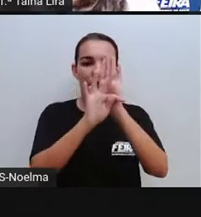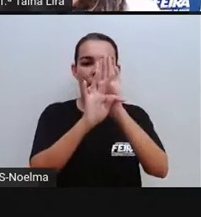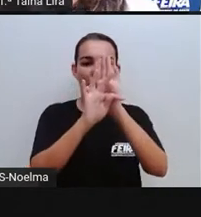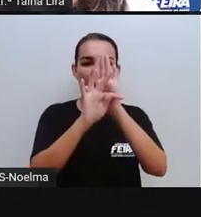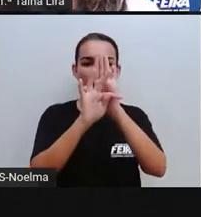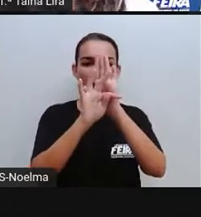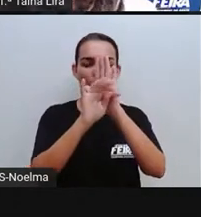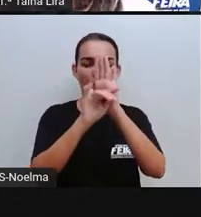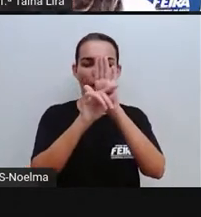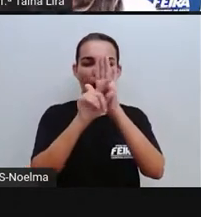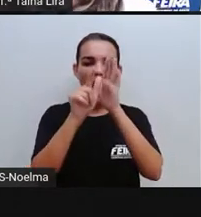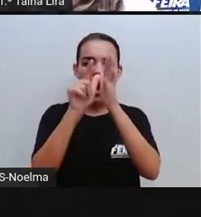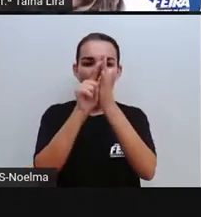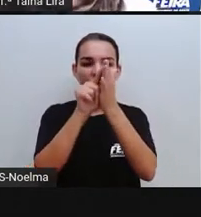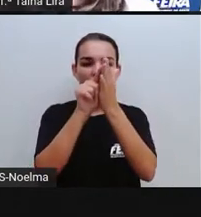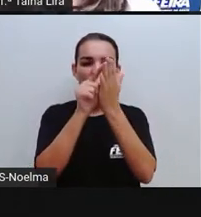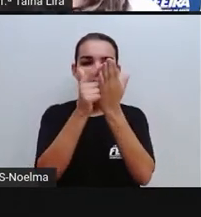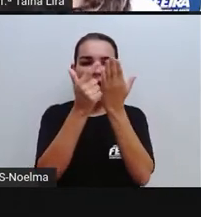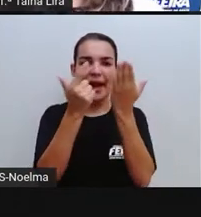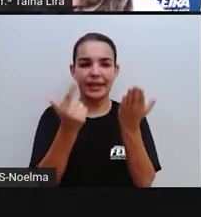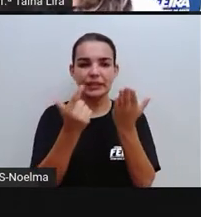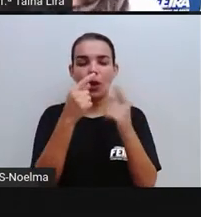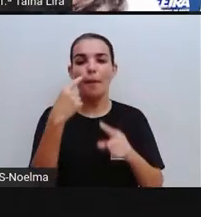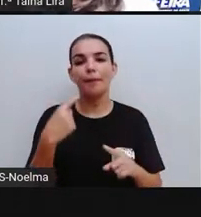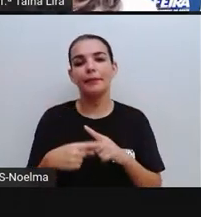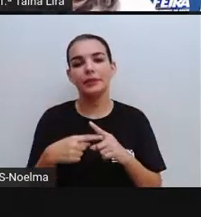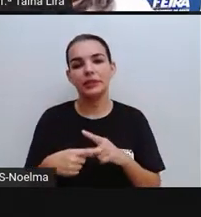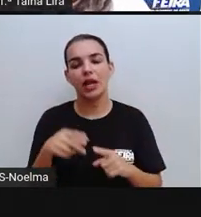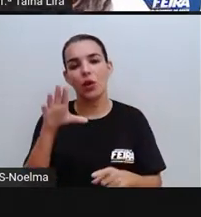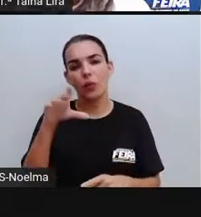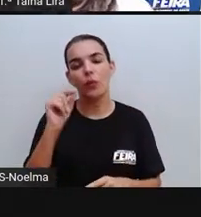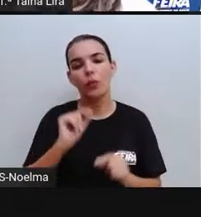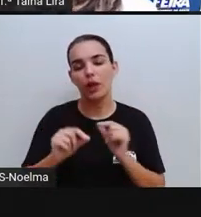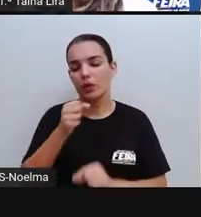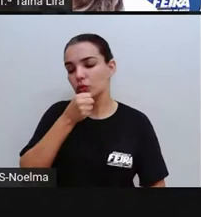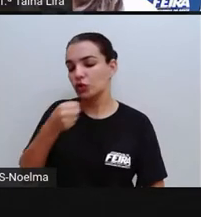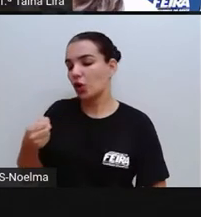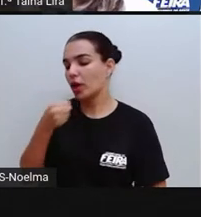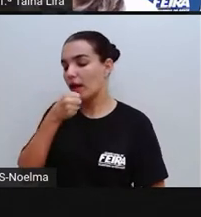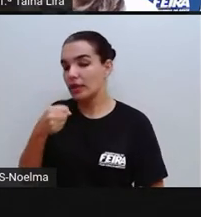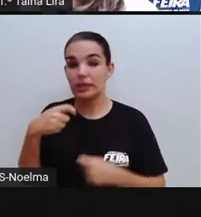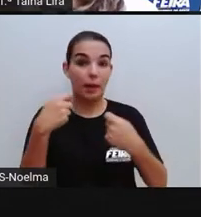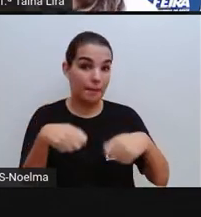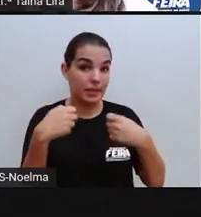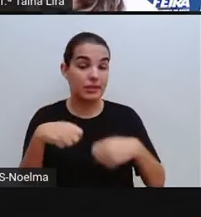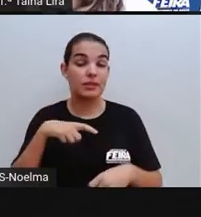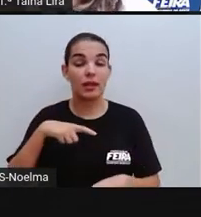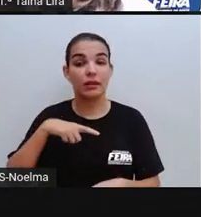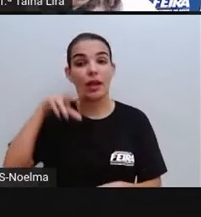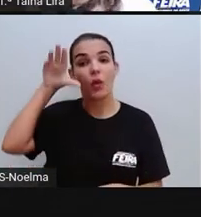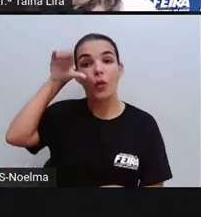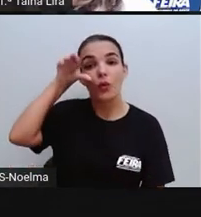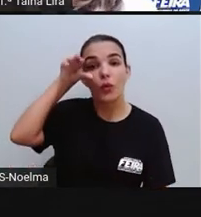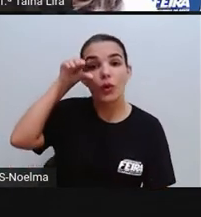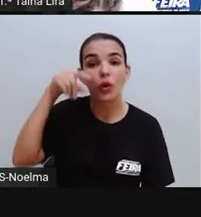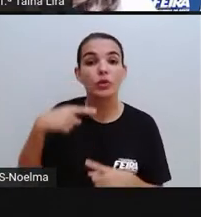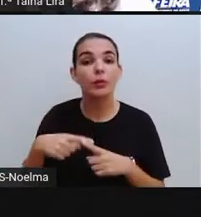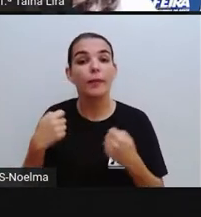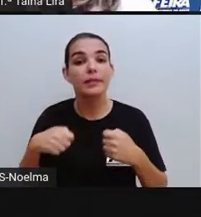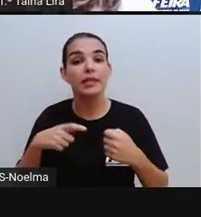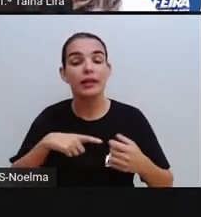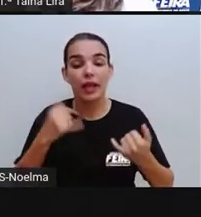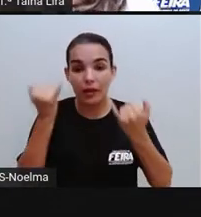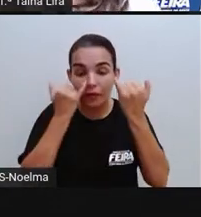que o jornalista, ele também precisa ser curioso para ele colher aquelas informações. Ele sempre está ali